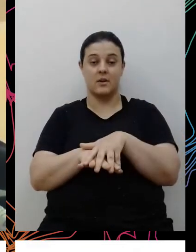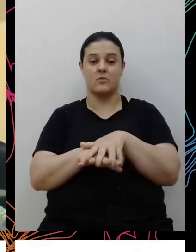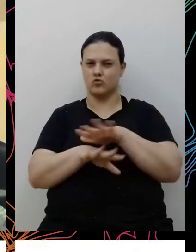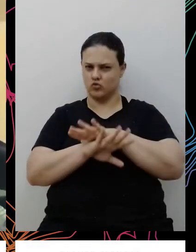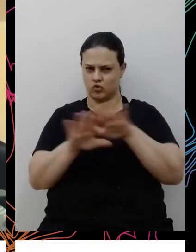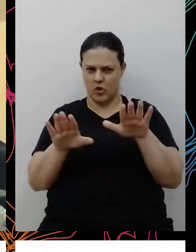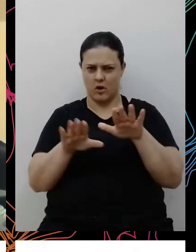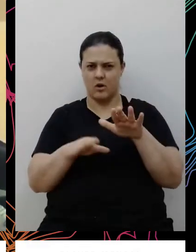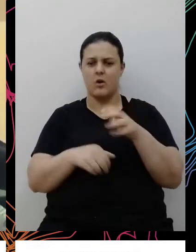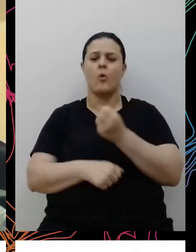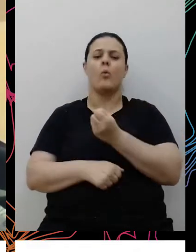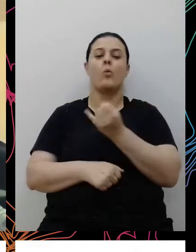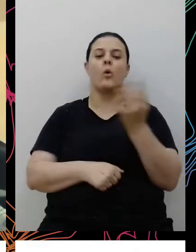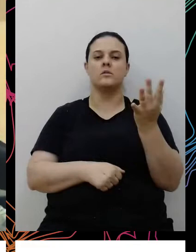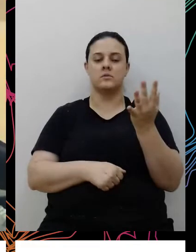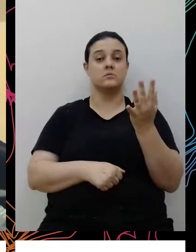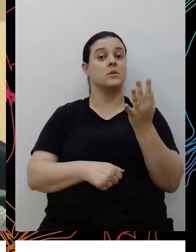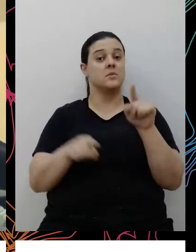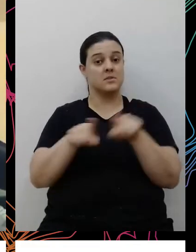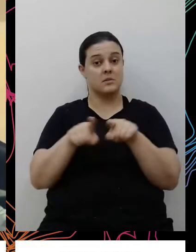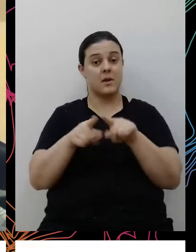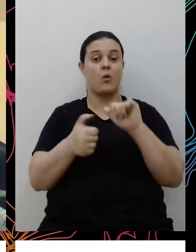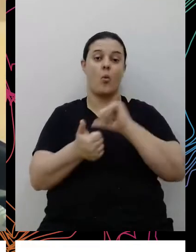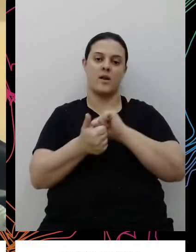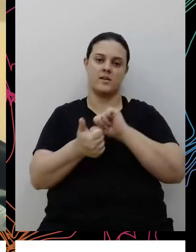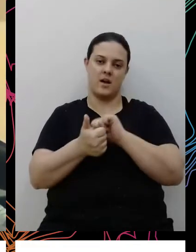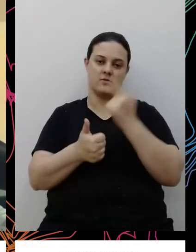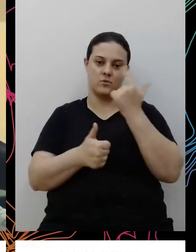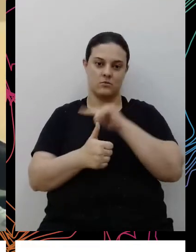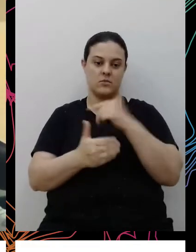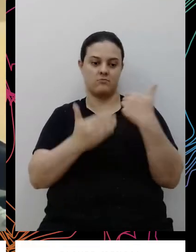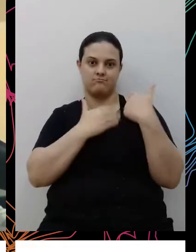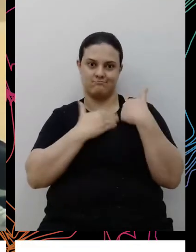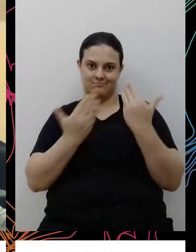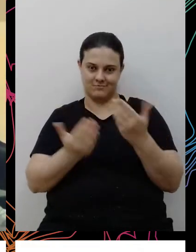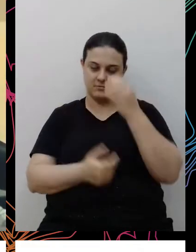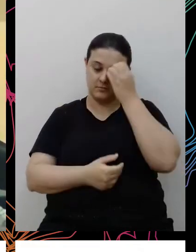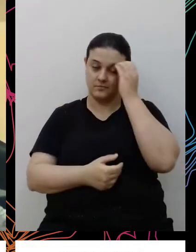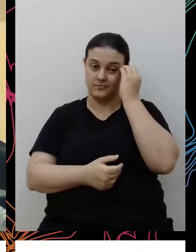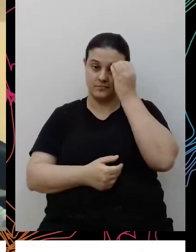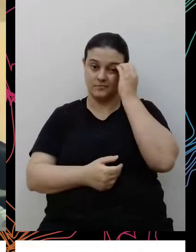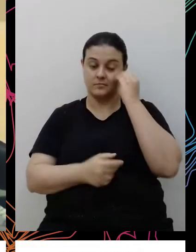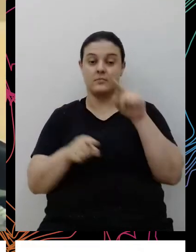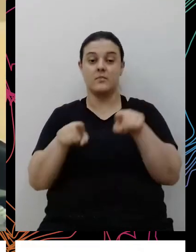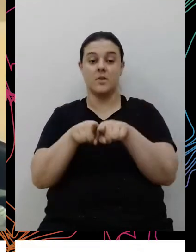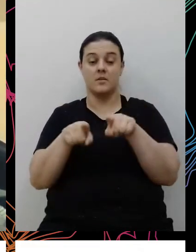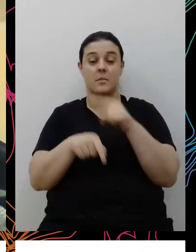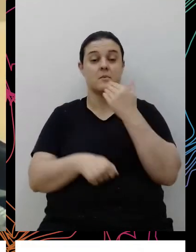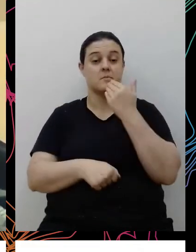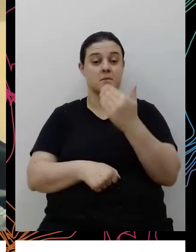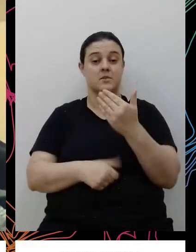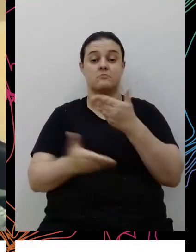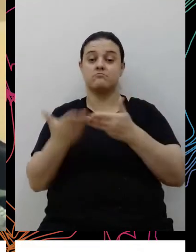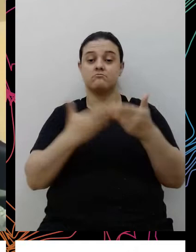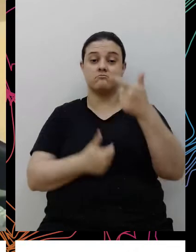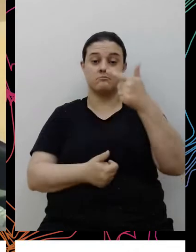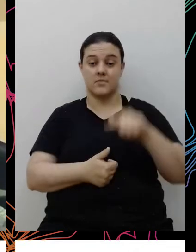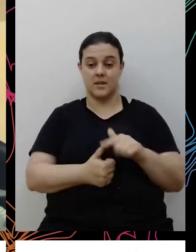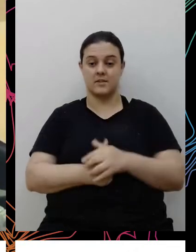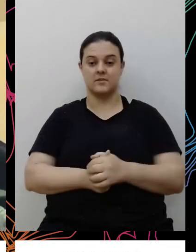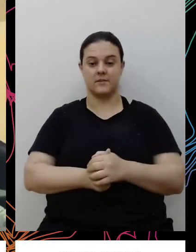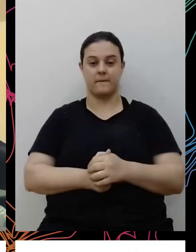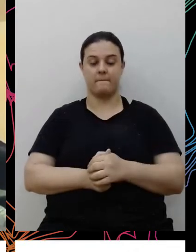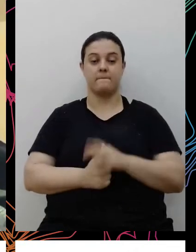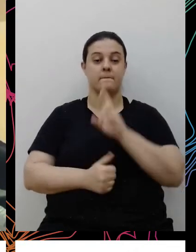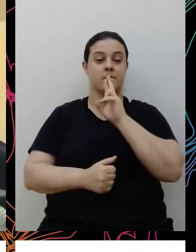quantidade, mas também dar qualidade, né, esses cargos. E ia pedir para você compartilhar um pouco o